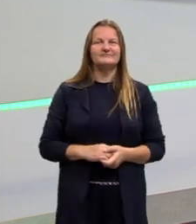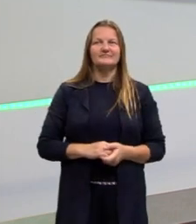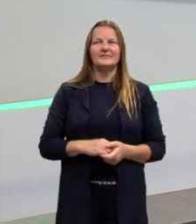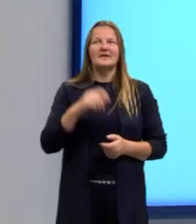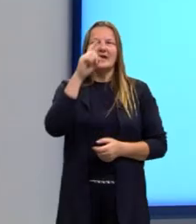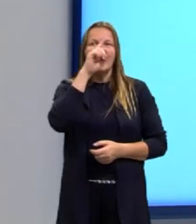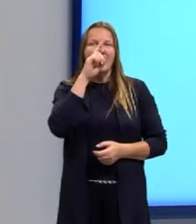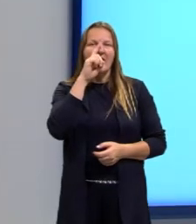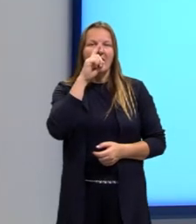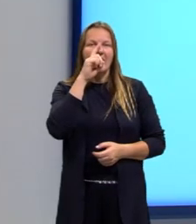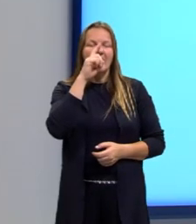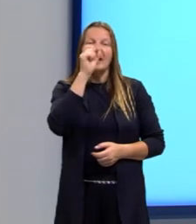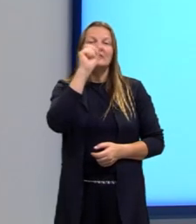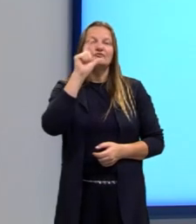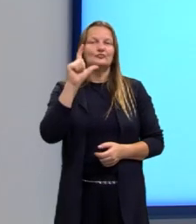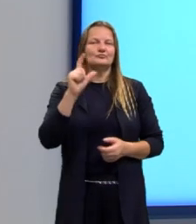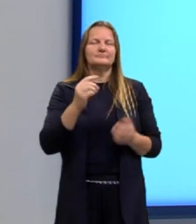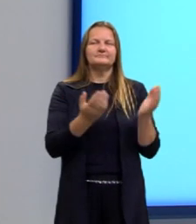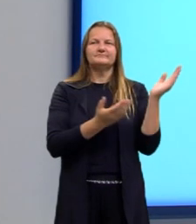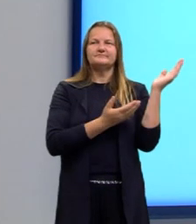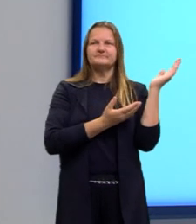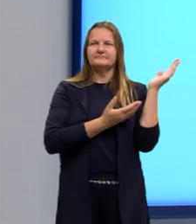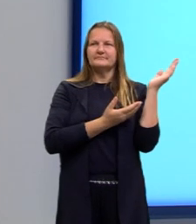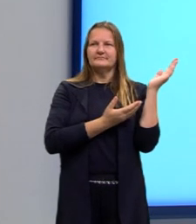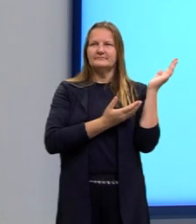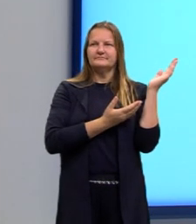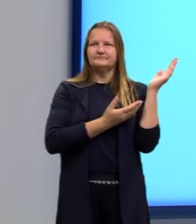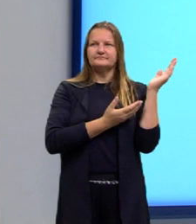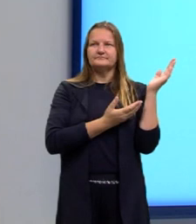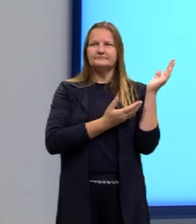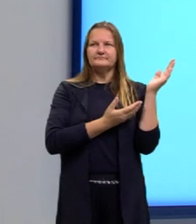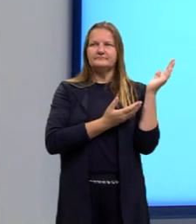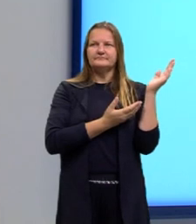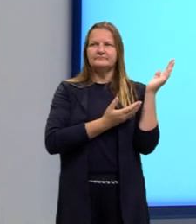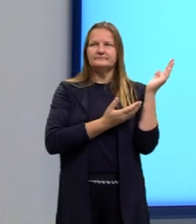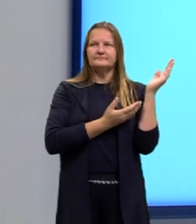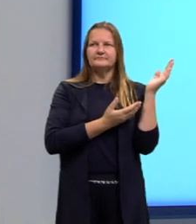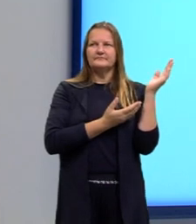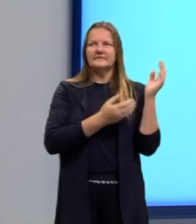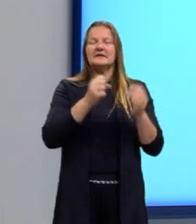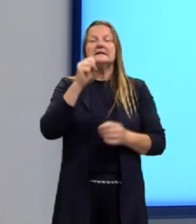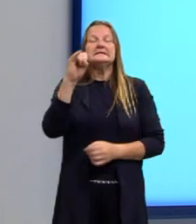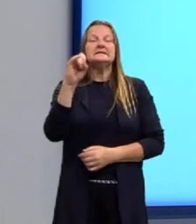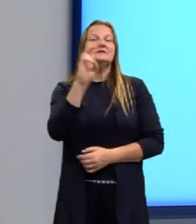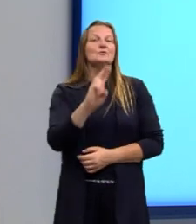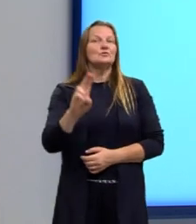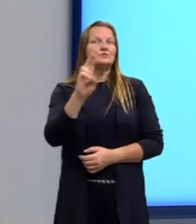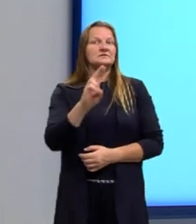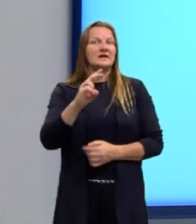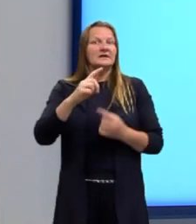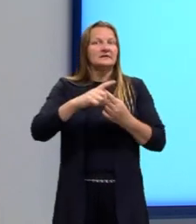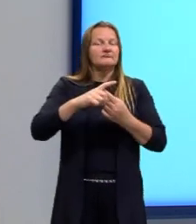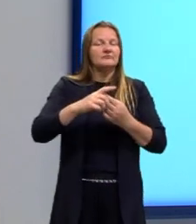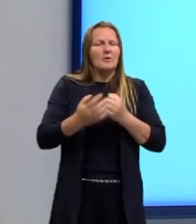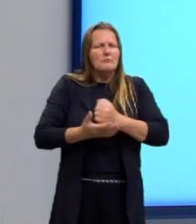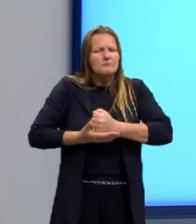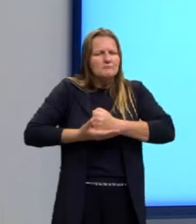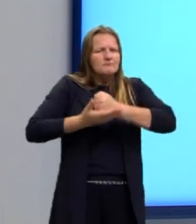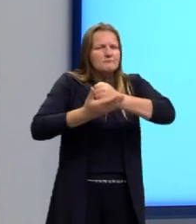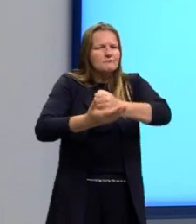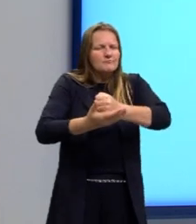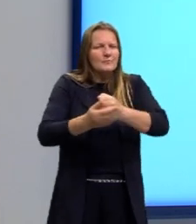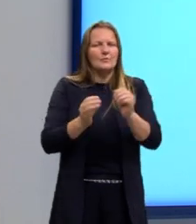o último período da introdução, que diz o seguinte. Entretanto, se usada de forma a auxiliar na